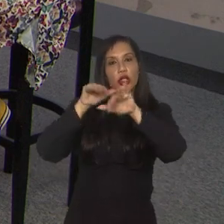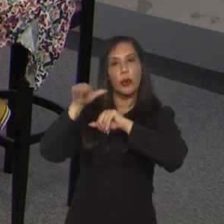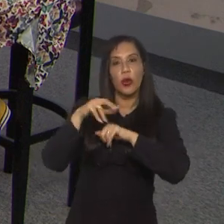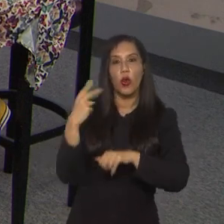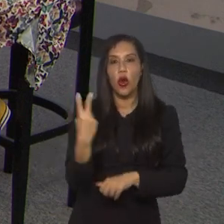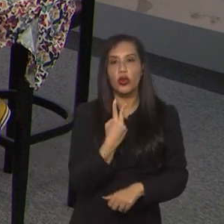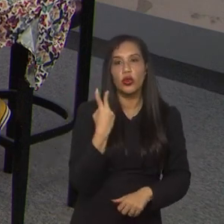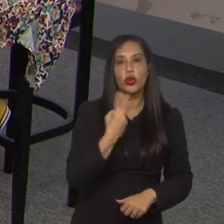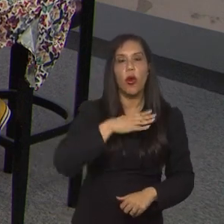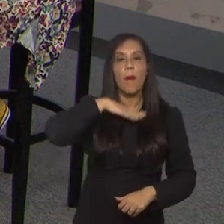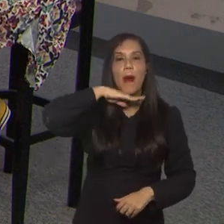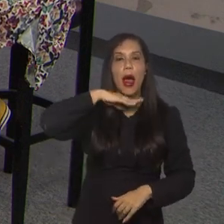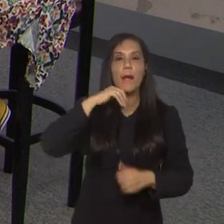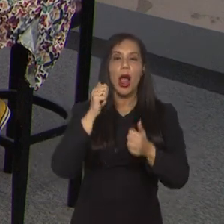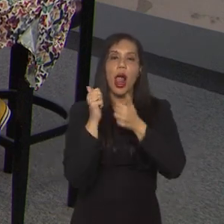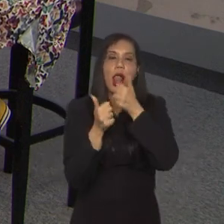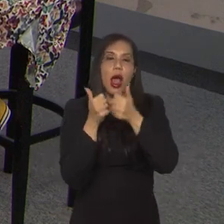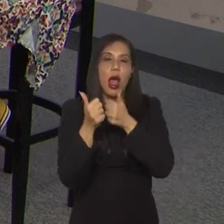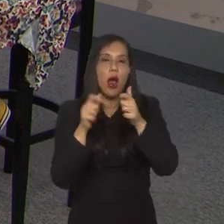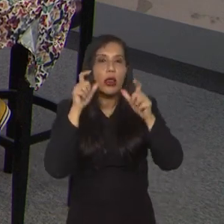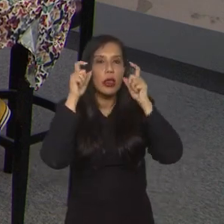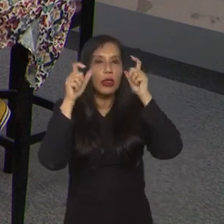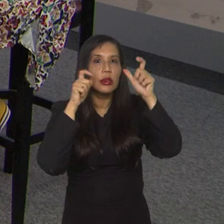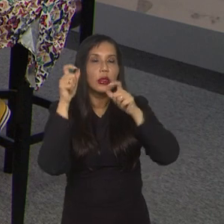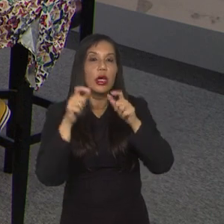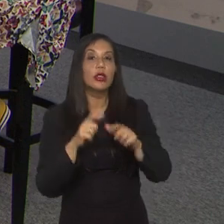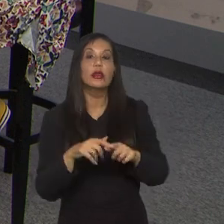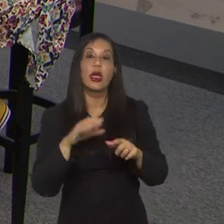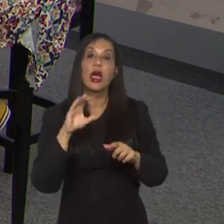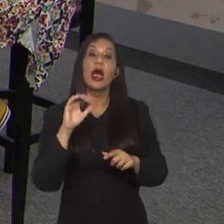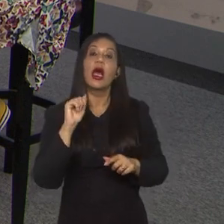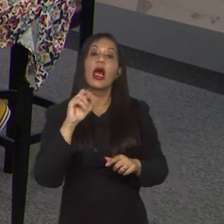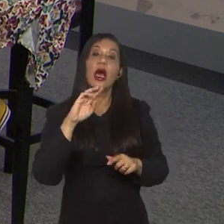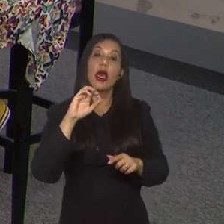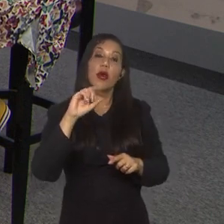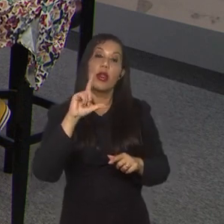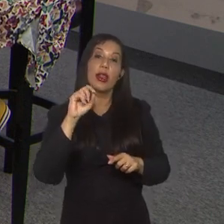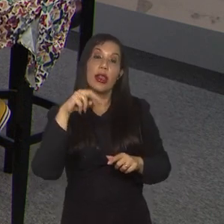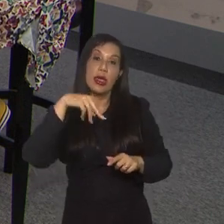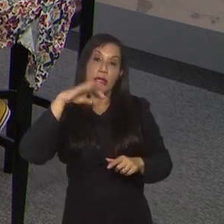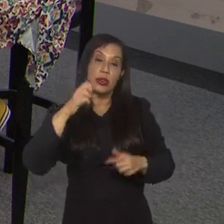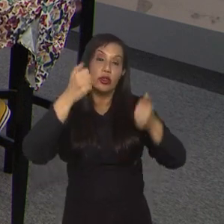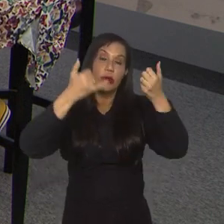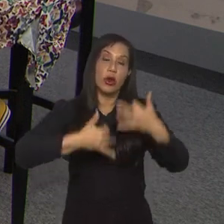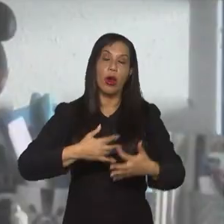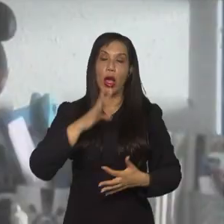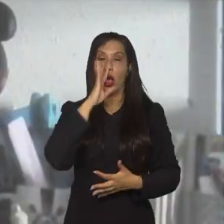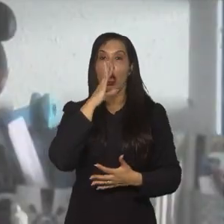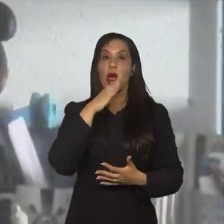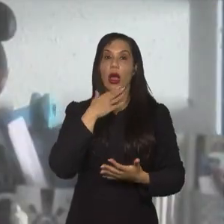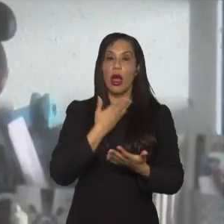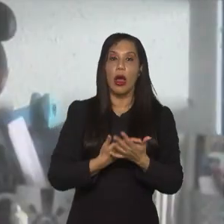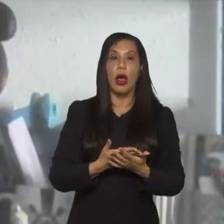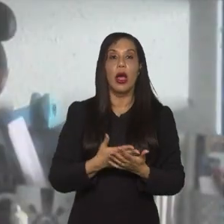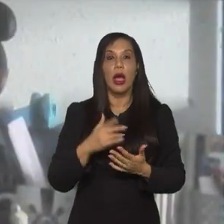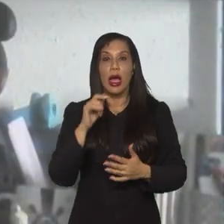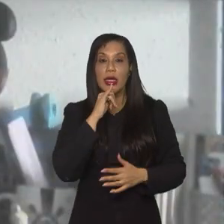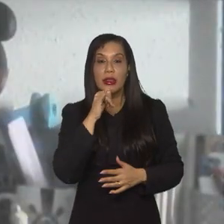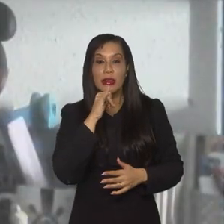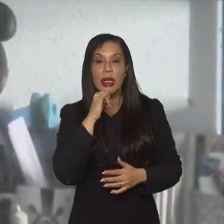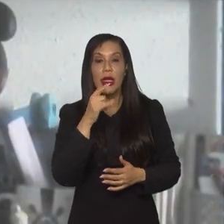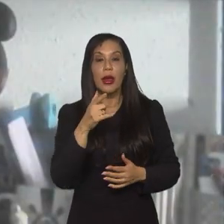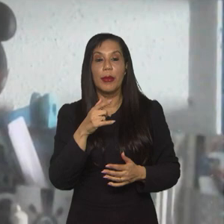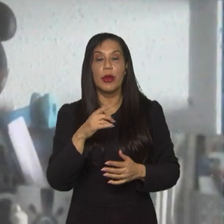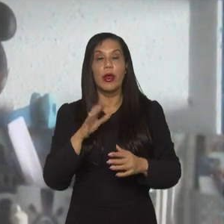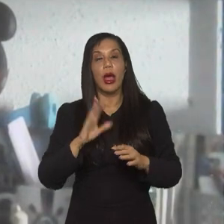as duas, foi um papo muito legal, bem interessante. E, no final, a Caroline falou uma coisa que eu acho que foi marcante, que ela disse que a ideia do elenco é